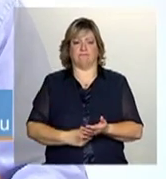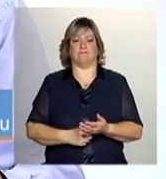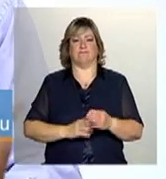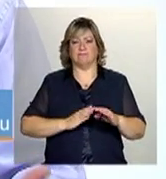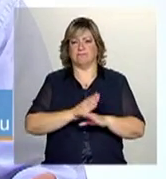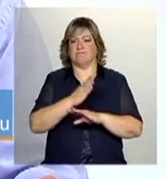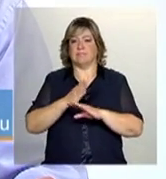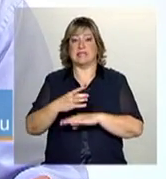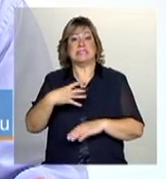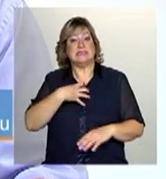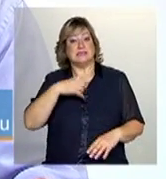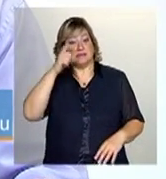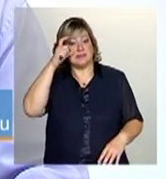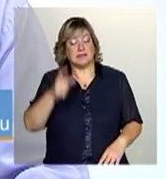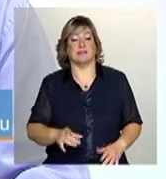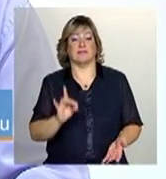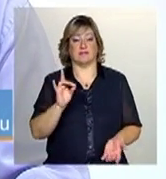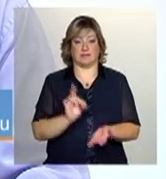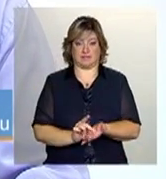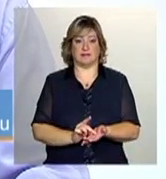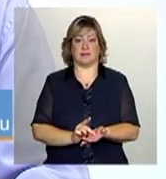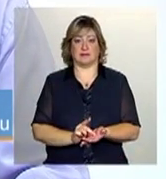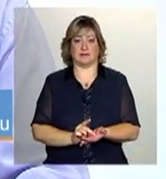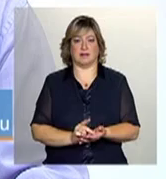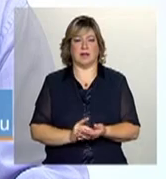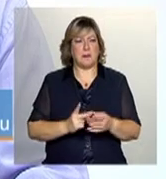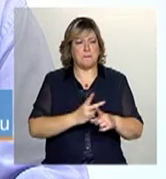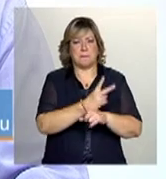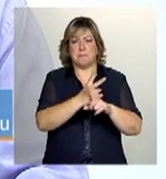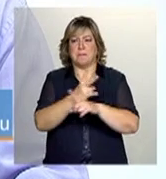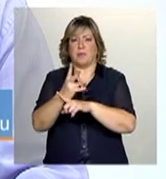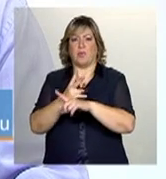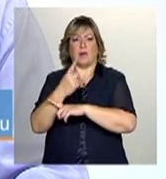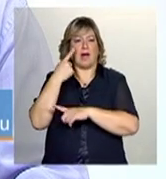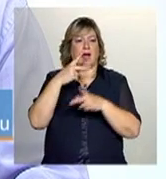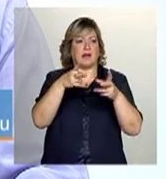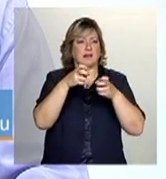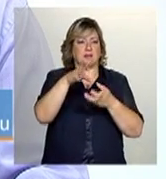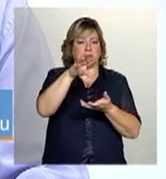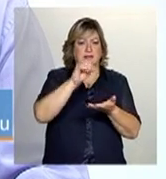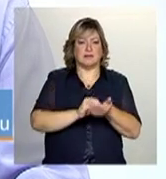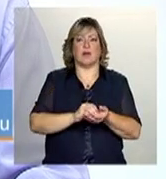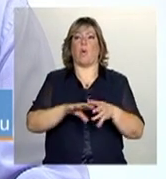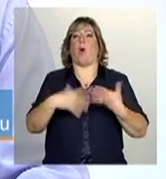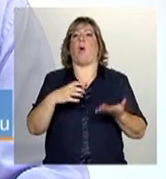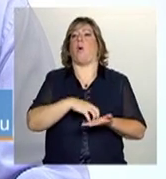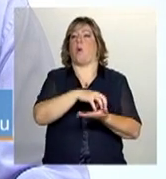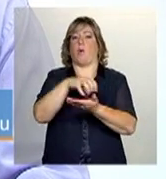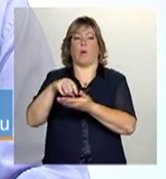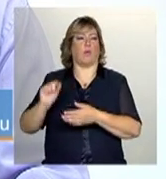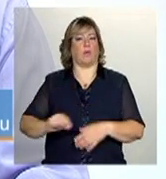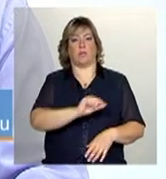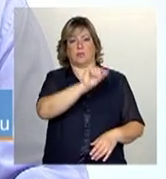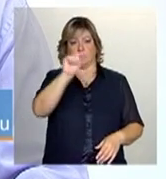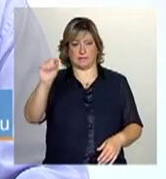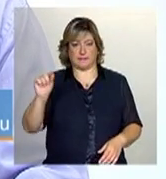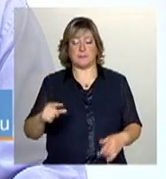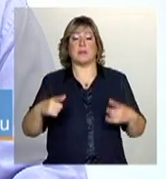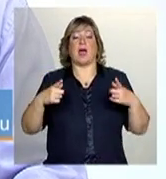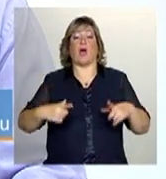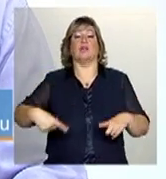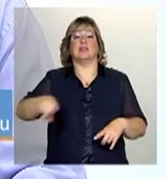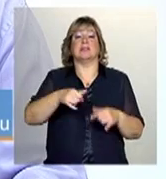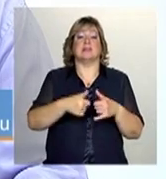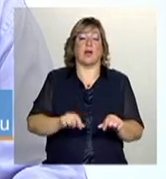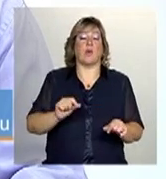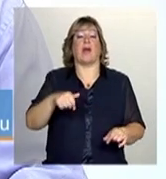né, se interessar por ir atrás, por identificar nos municípios, né, esses grupos, onde eles estão,